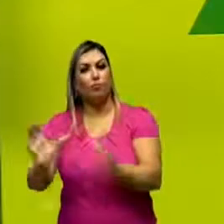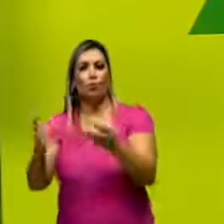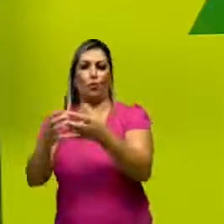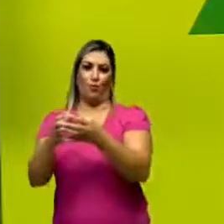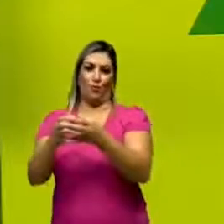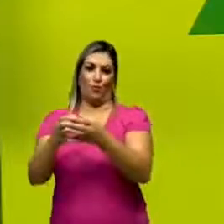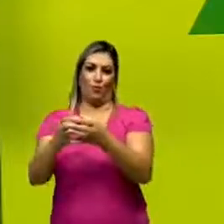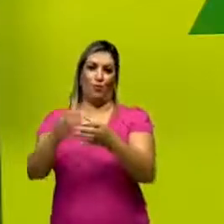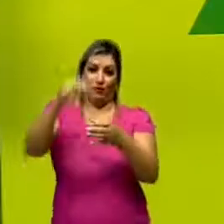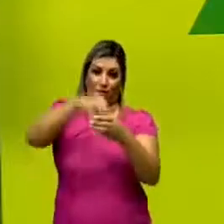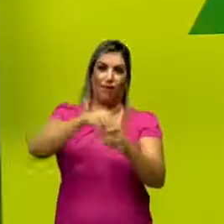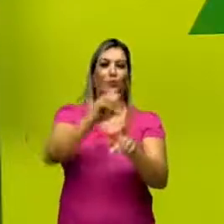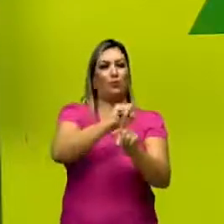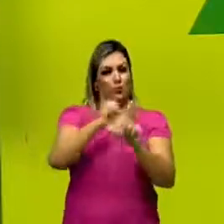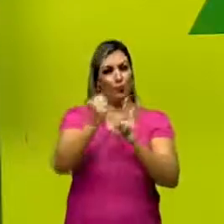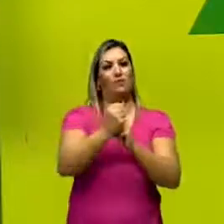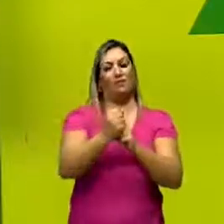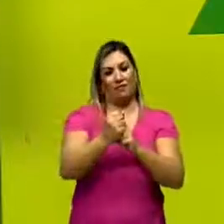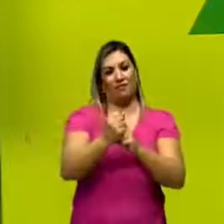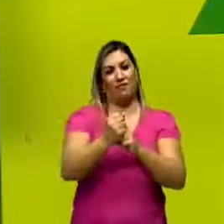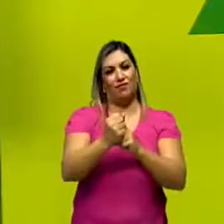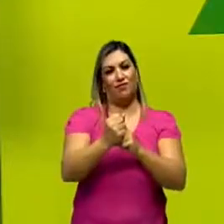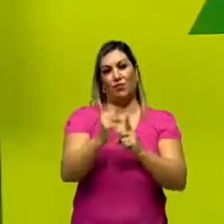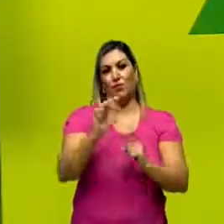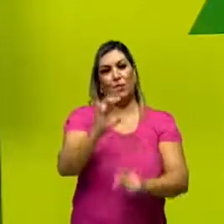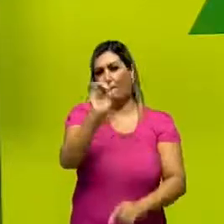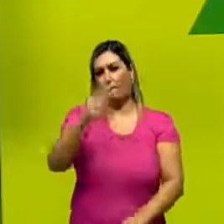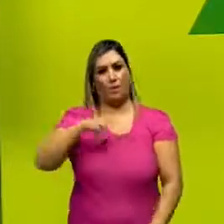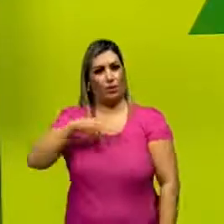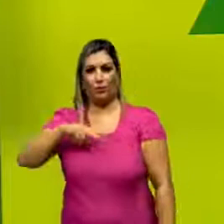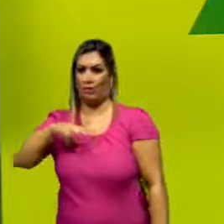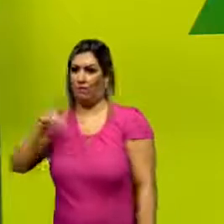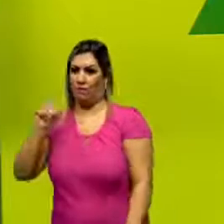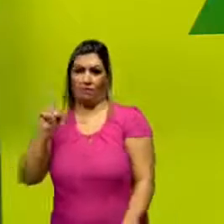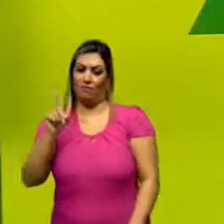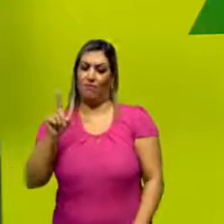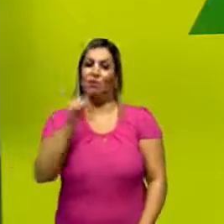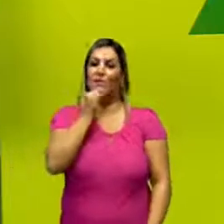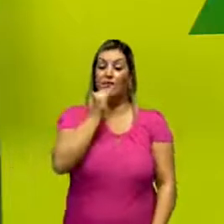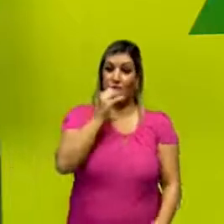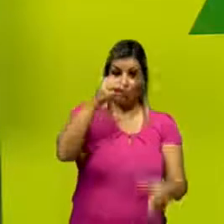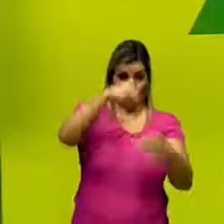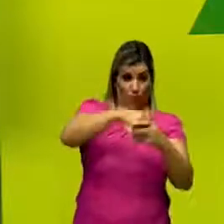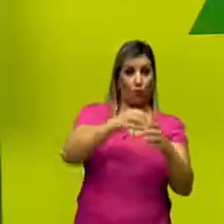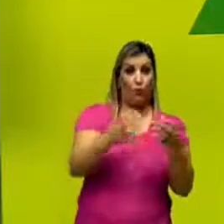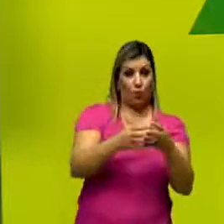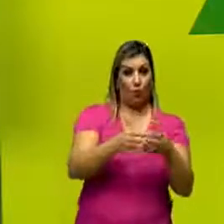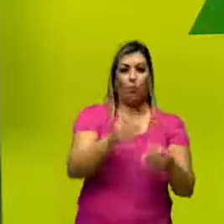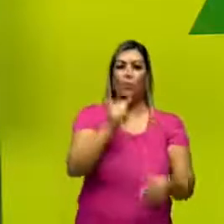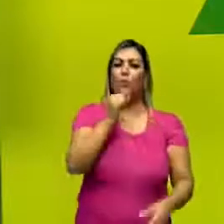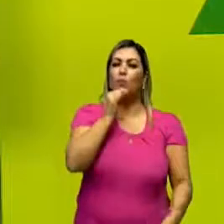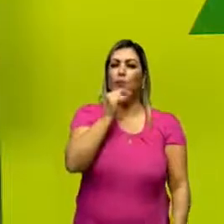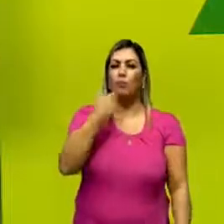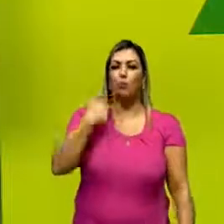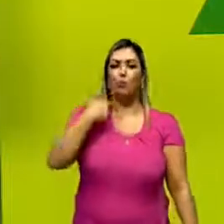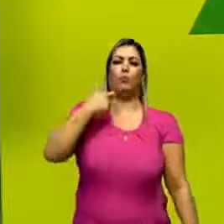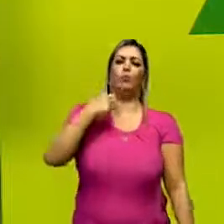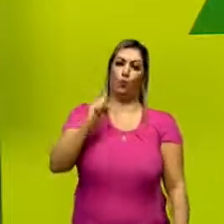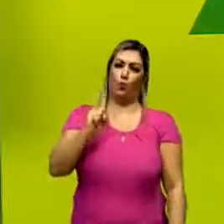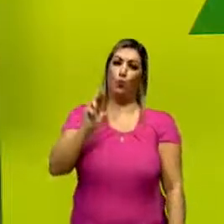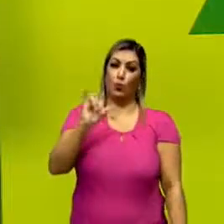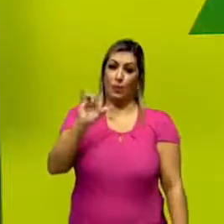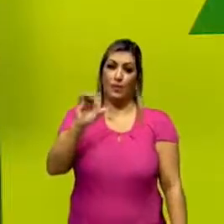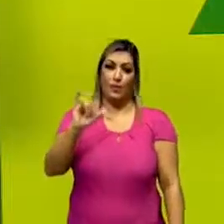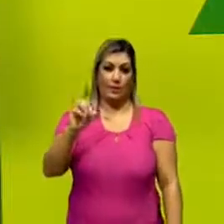coletividade do grupo social, né? E não pela sua individualidade. Como exemplo, o conceito do suicídio, né? Apresentado